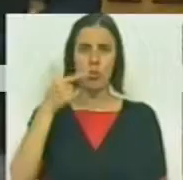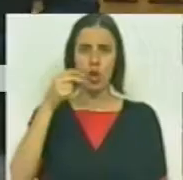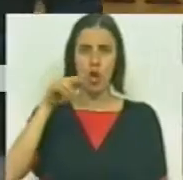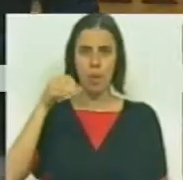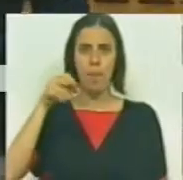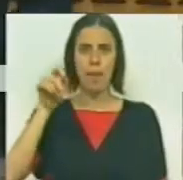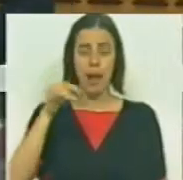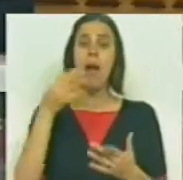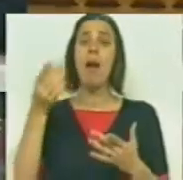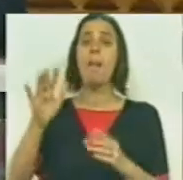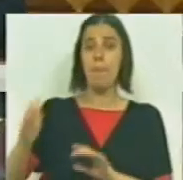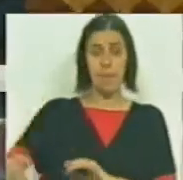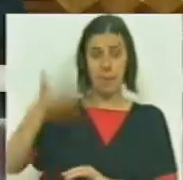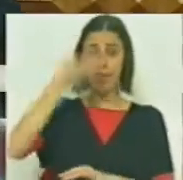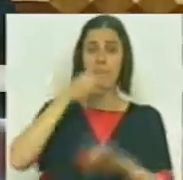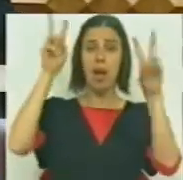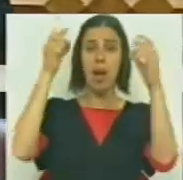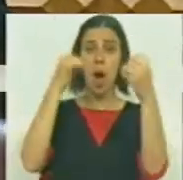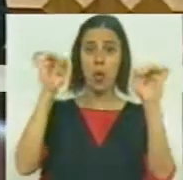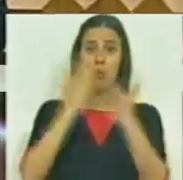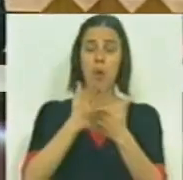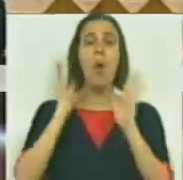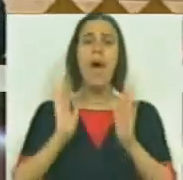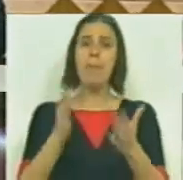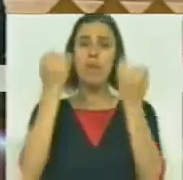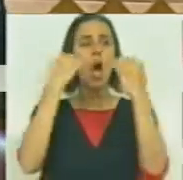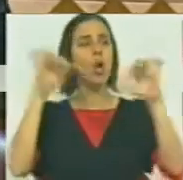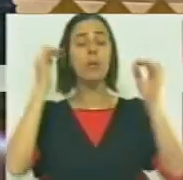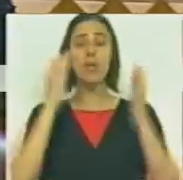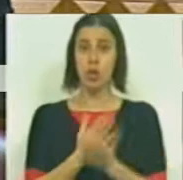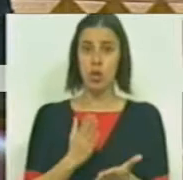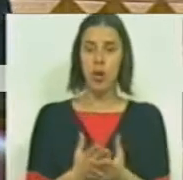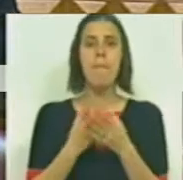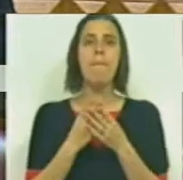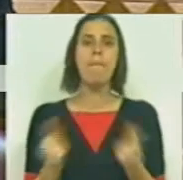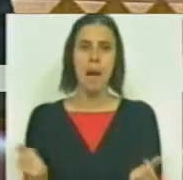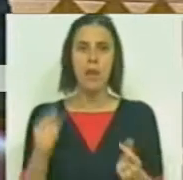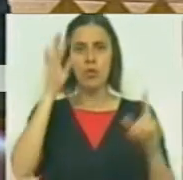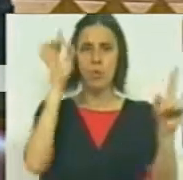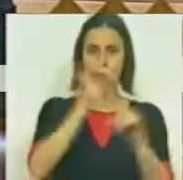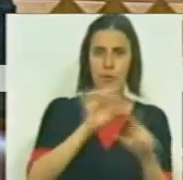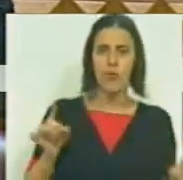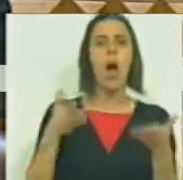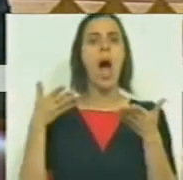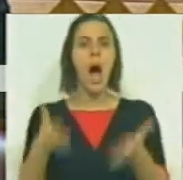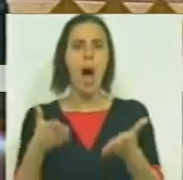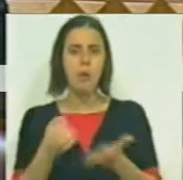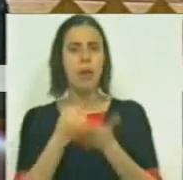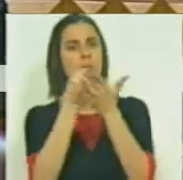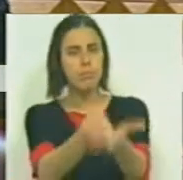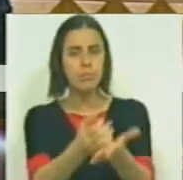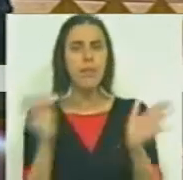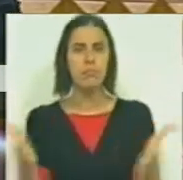O lugar sobre a autonomia das escolas. Sr. Deputado, o que era preciso para a autonomia das escolas era meios, professores, auxiliares de ação